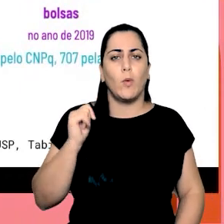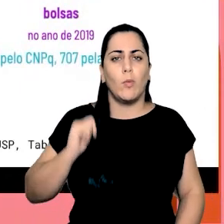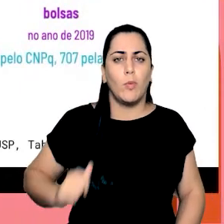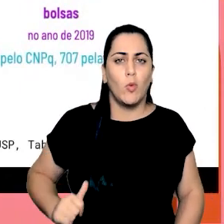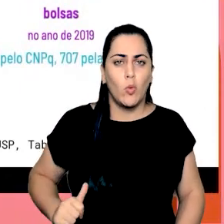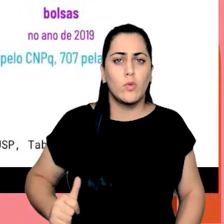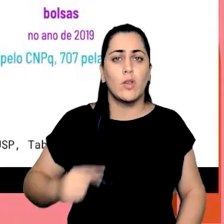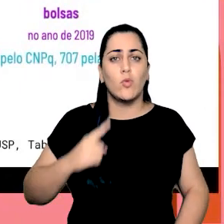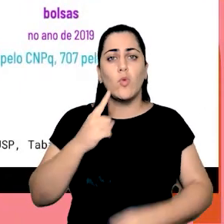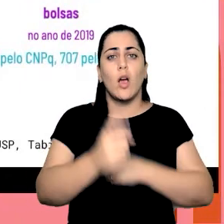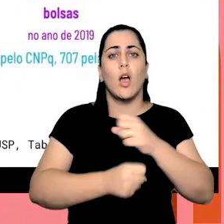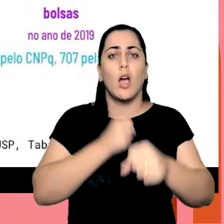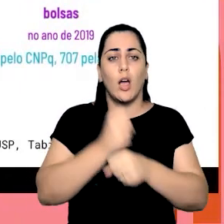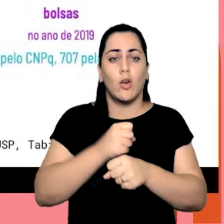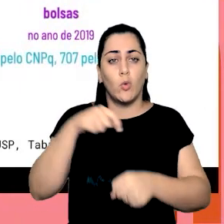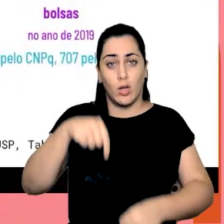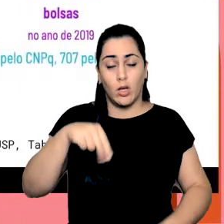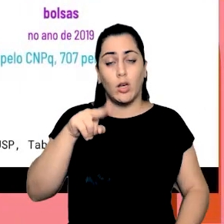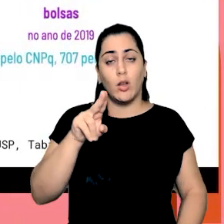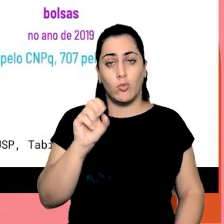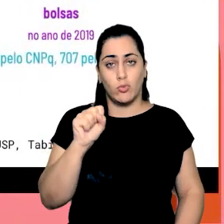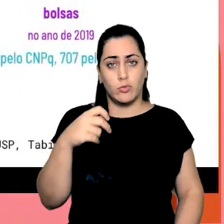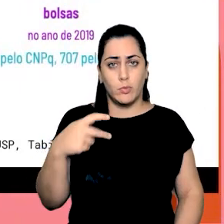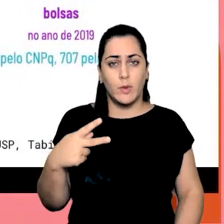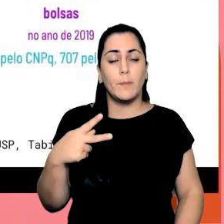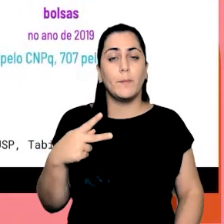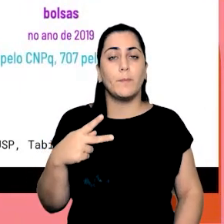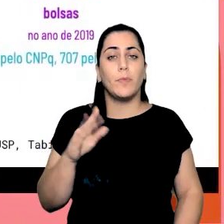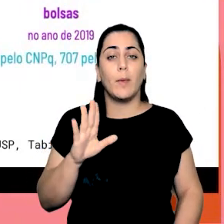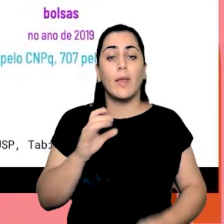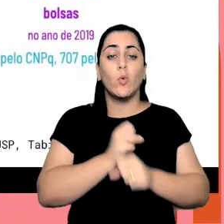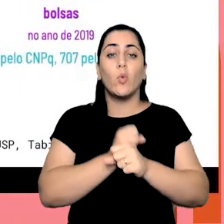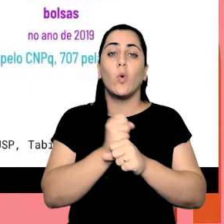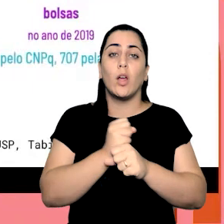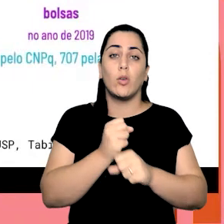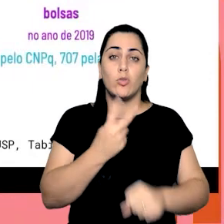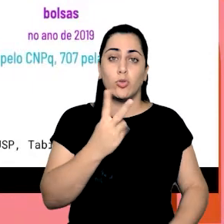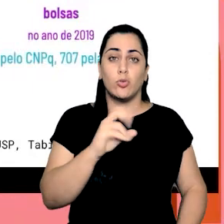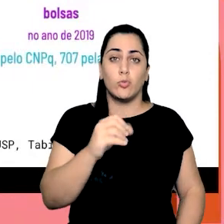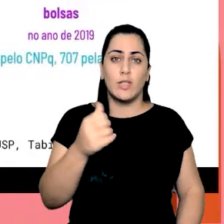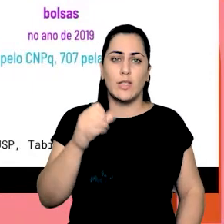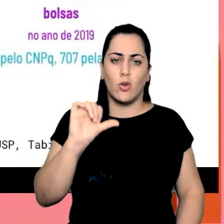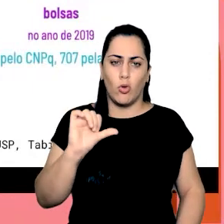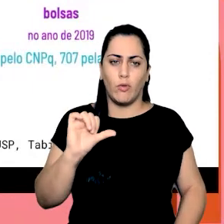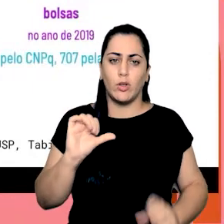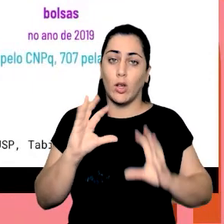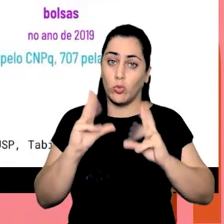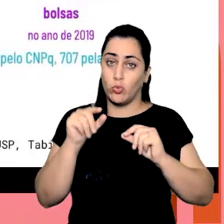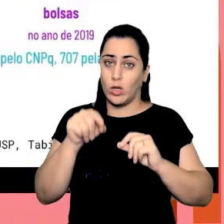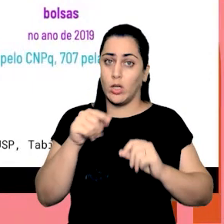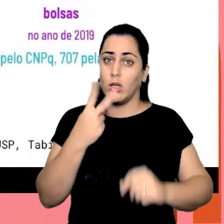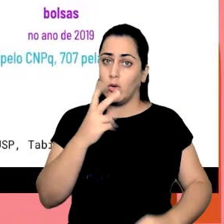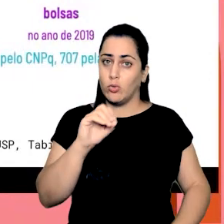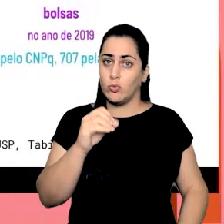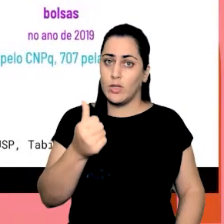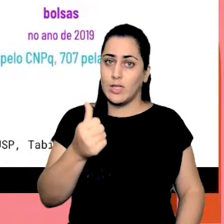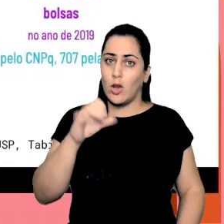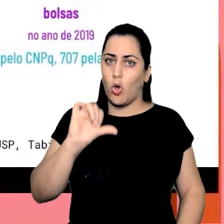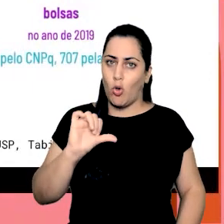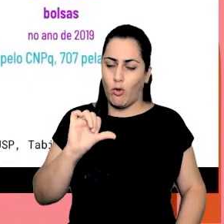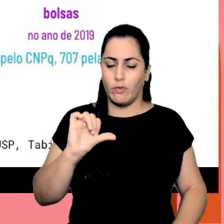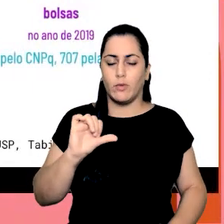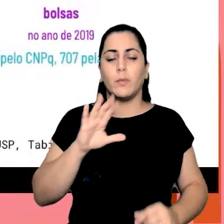científica por ano aqui na nossa universidade e no ano de 2019, isso tudo é o recorte de 2019, tá, pessoal?